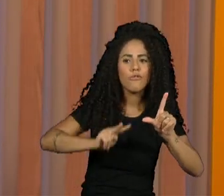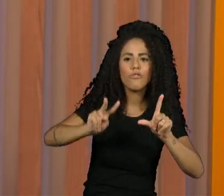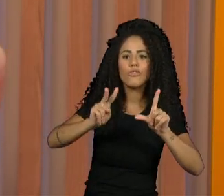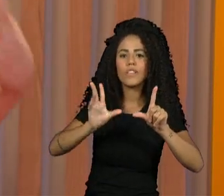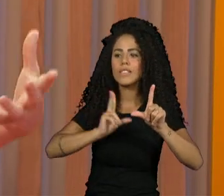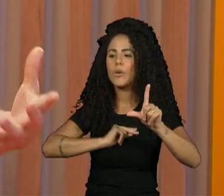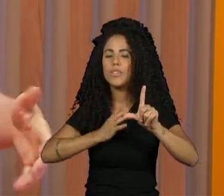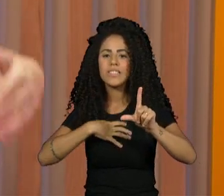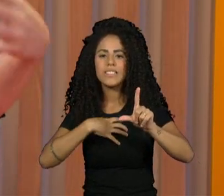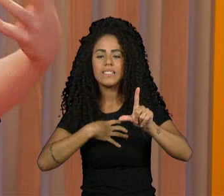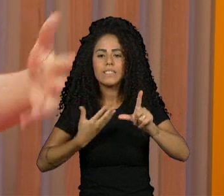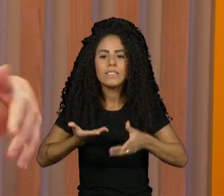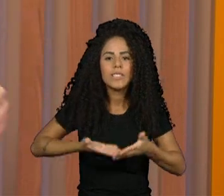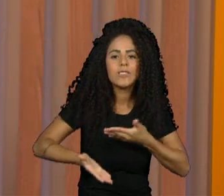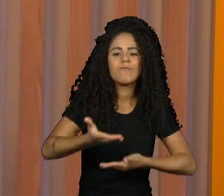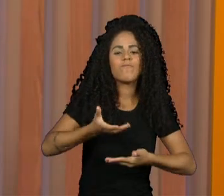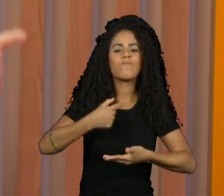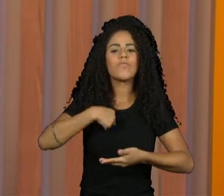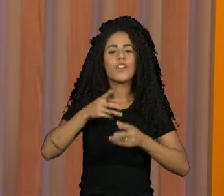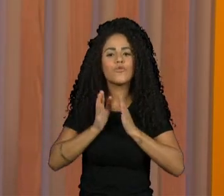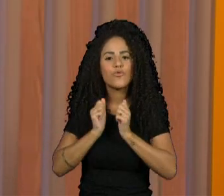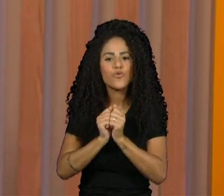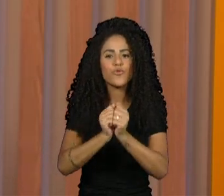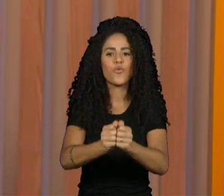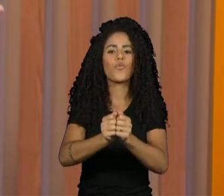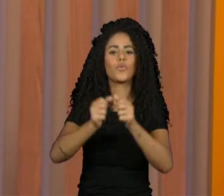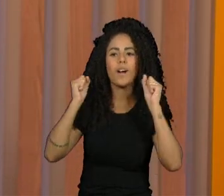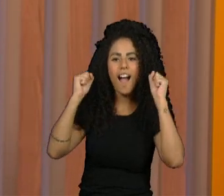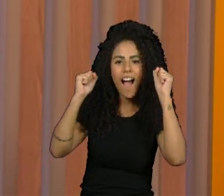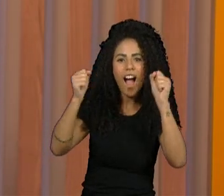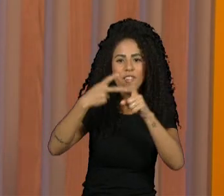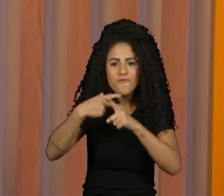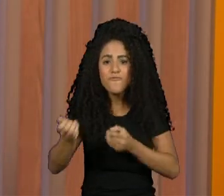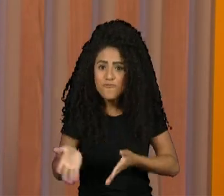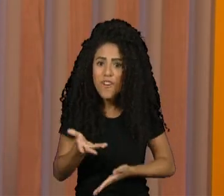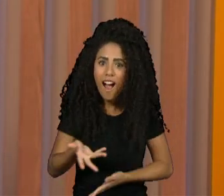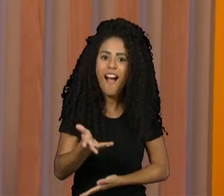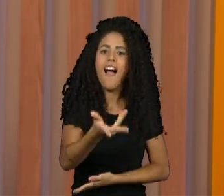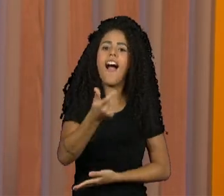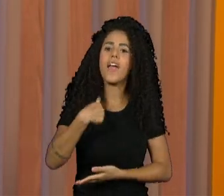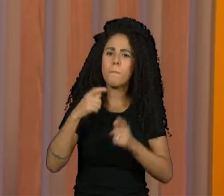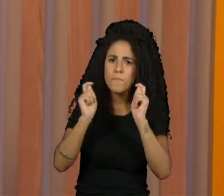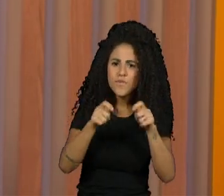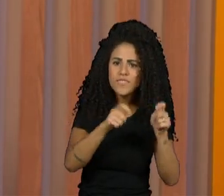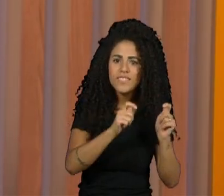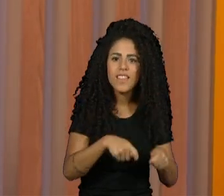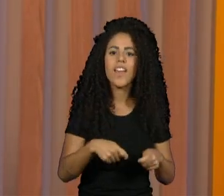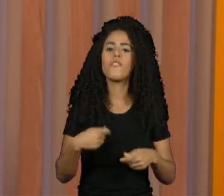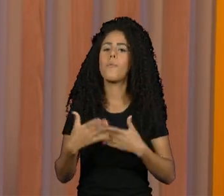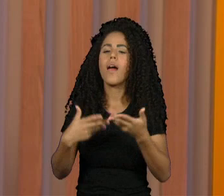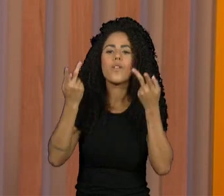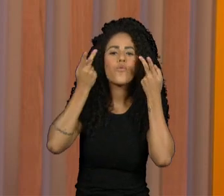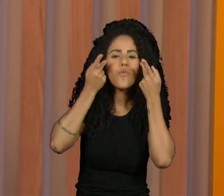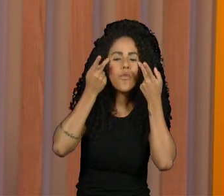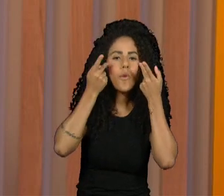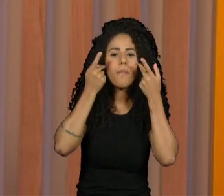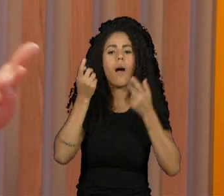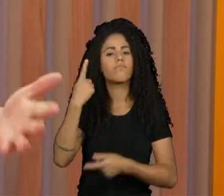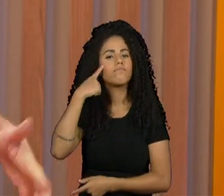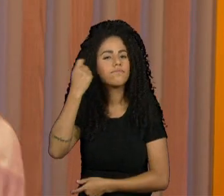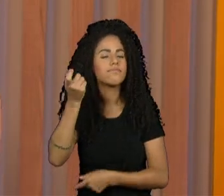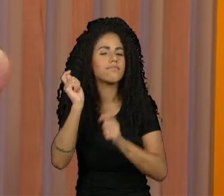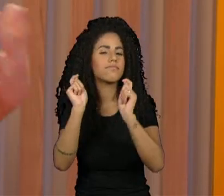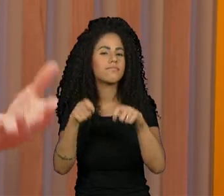eu queria estar lá, queria ver participando, queria torcer por ela, queria ajudar a naturalizar mesmo essa ideia de que é